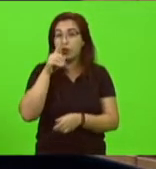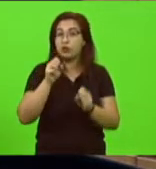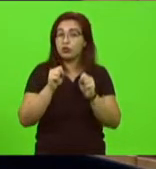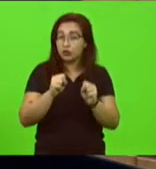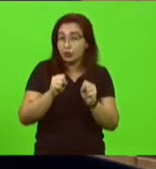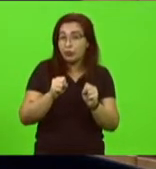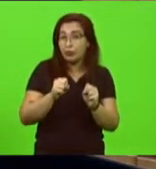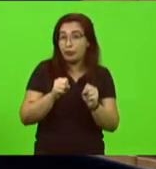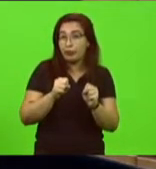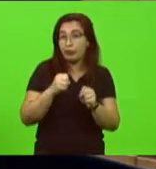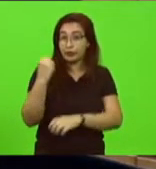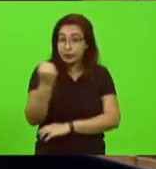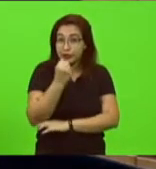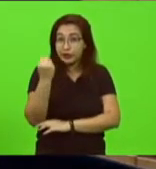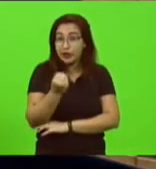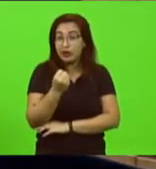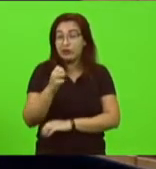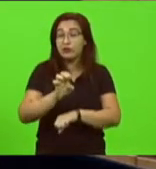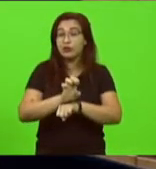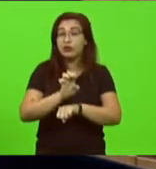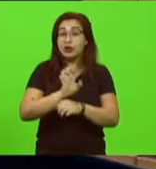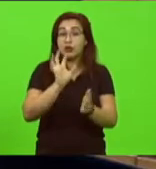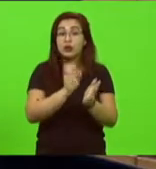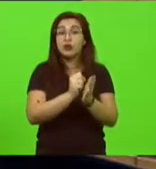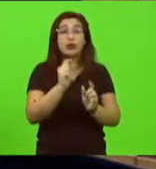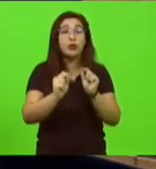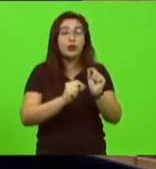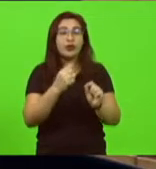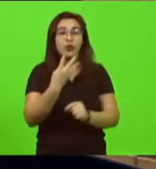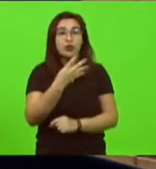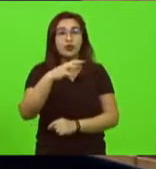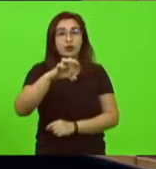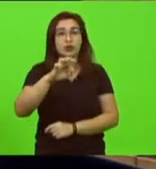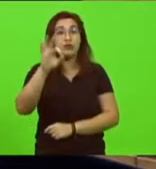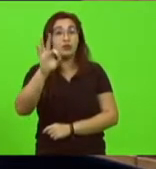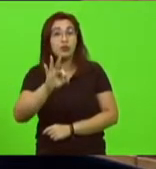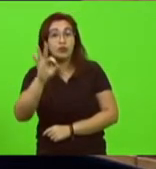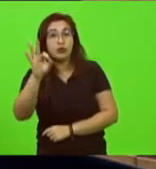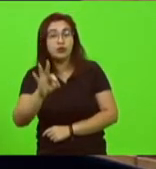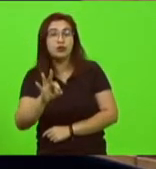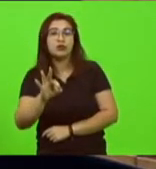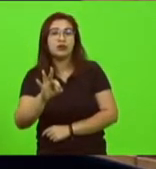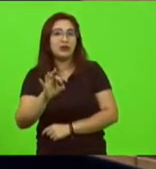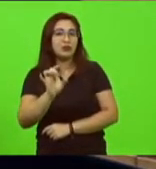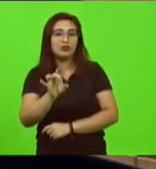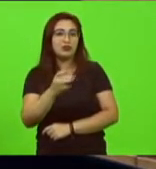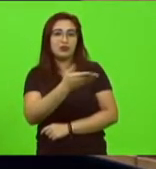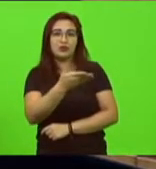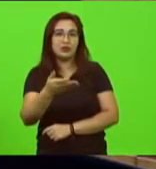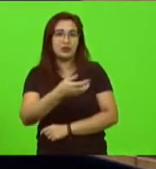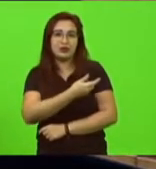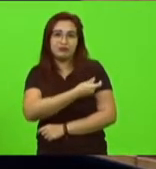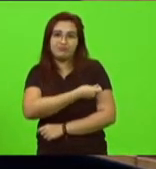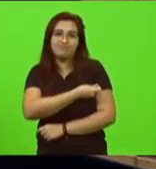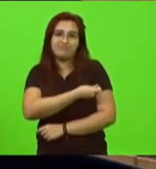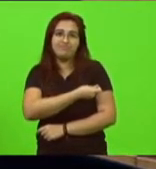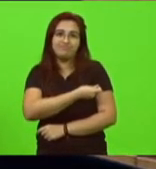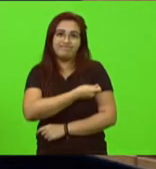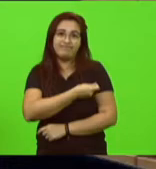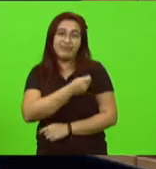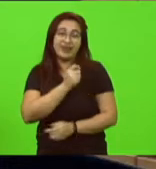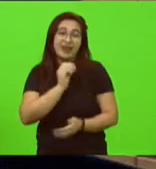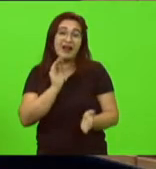o estado registrava apenas 49% de cobertura vacinal do reforço até